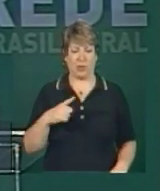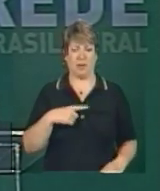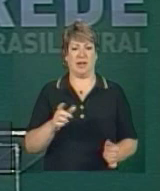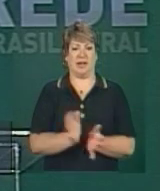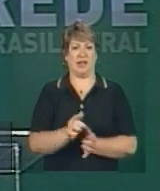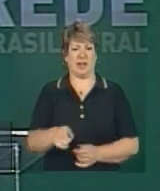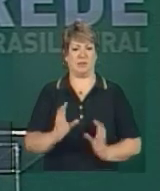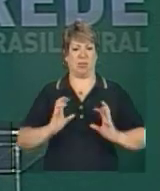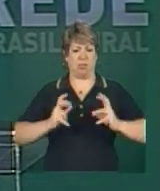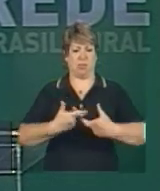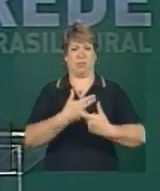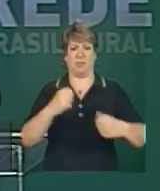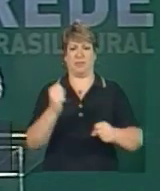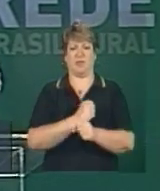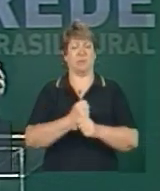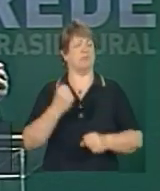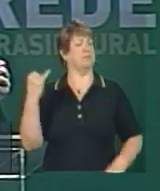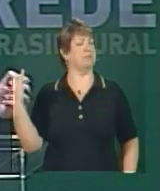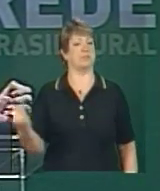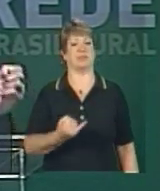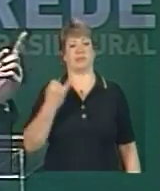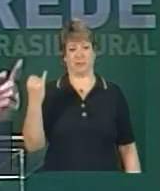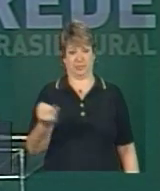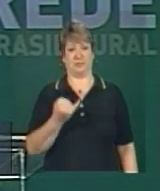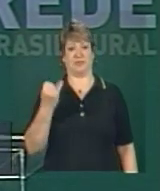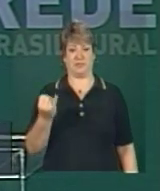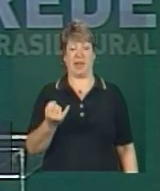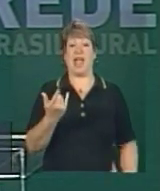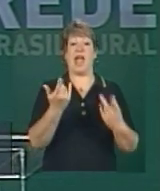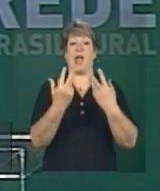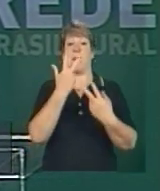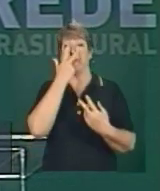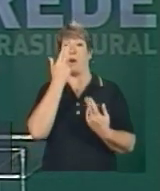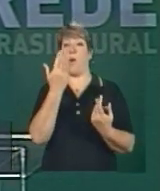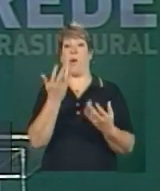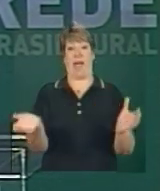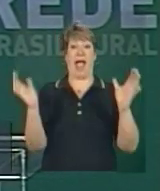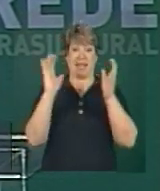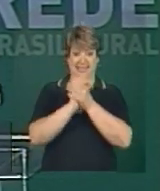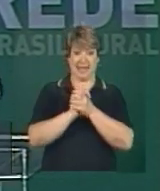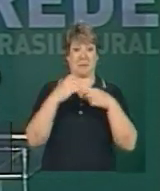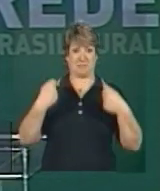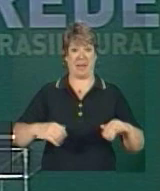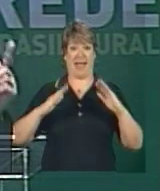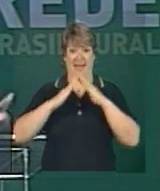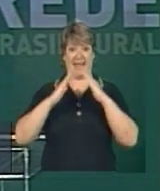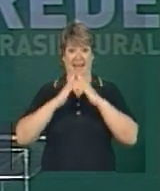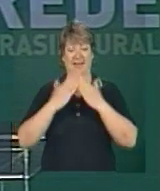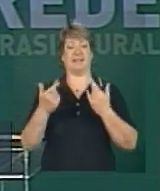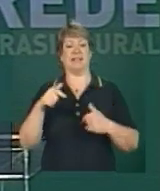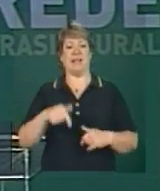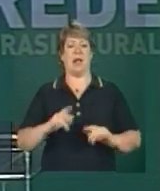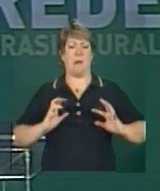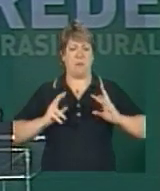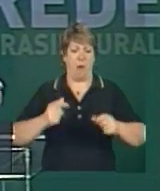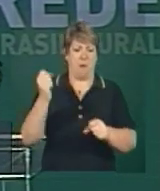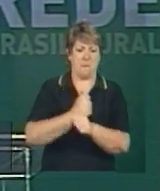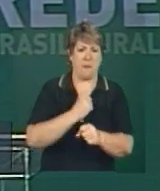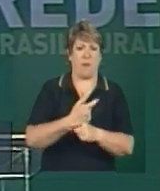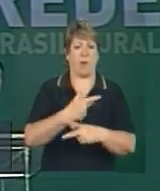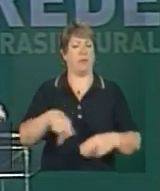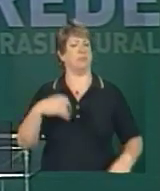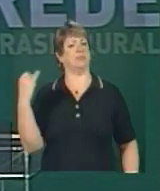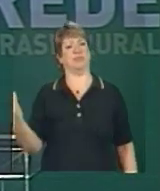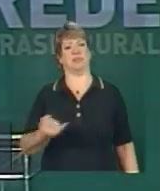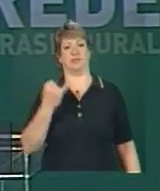Isso é tão importante quando a gente casa e compra uma casa. Uma retro para o município significa uma casa para uma família. Em